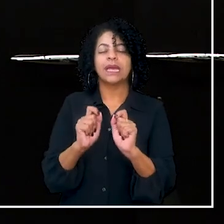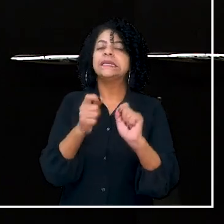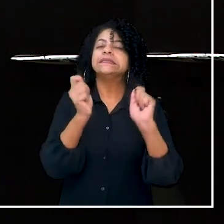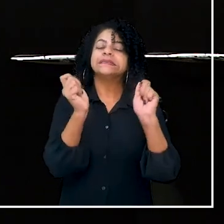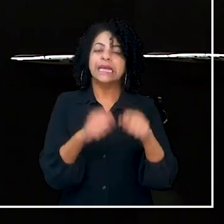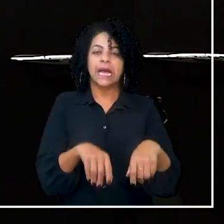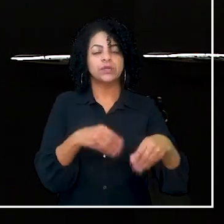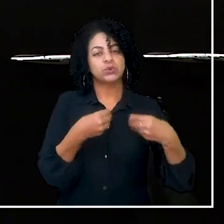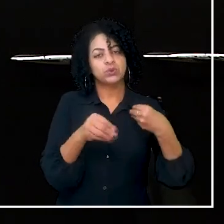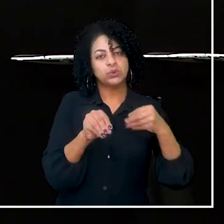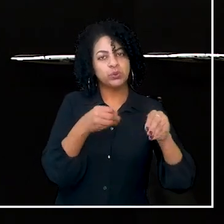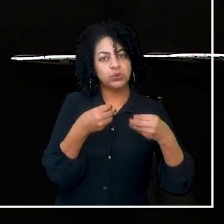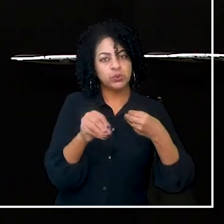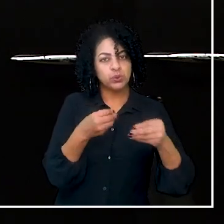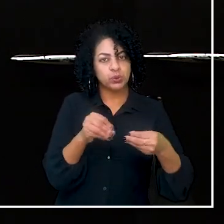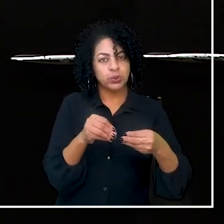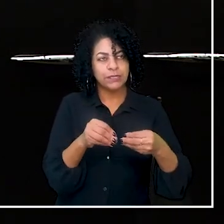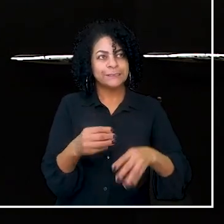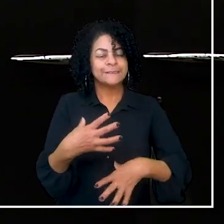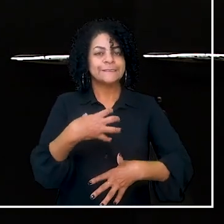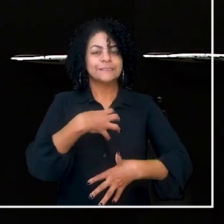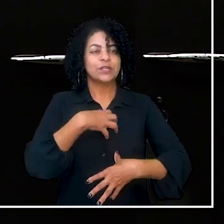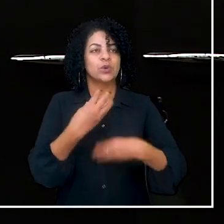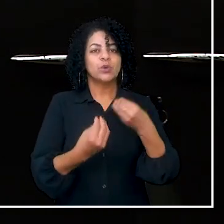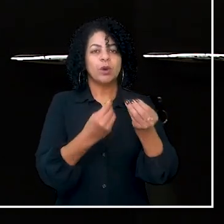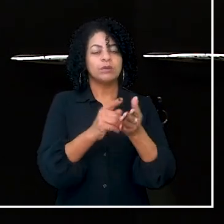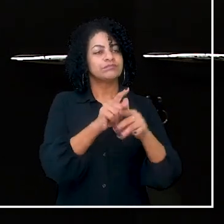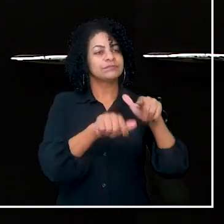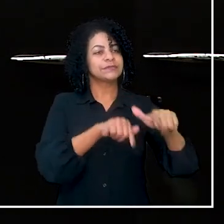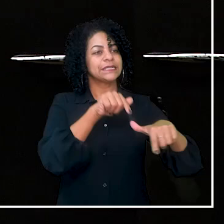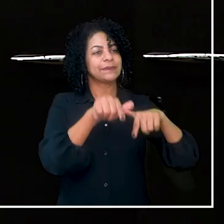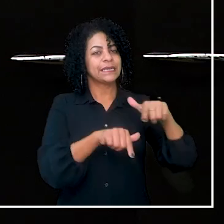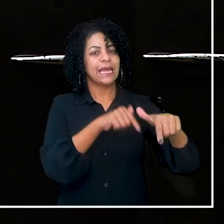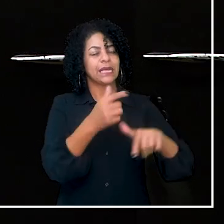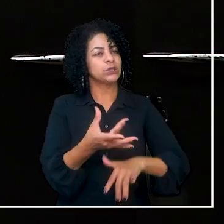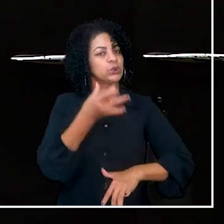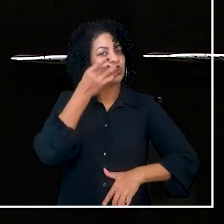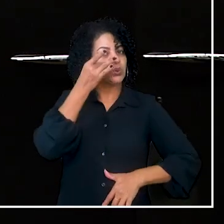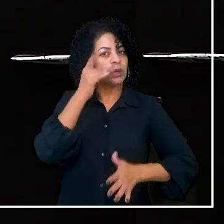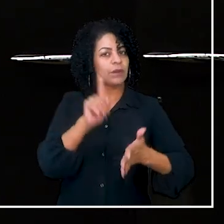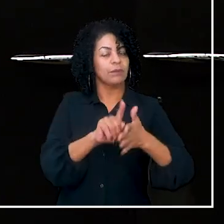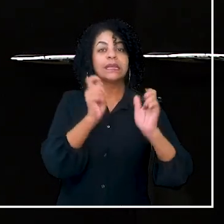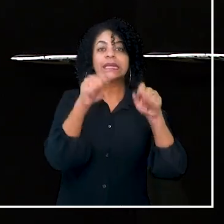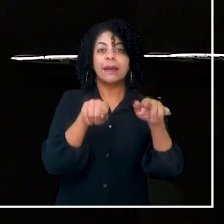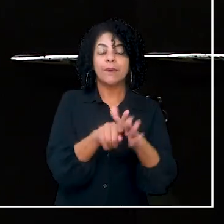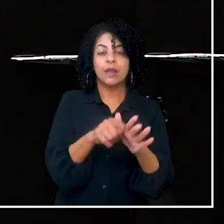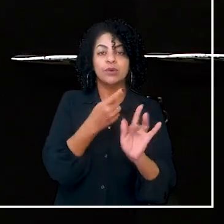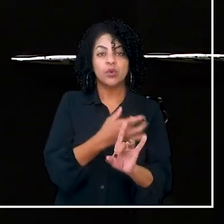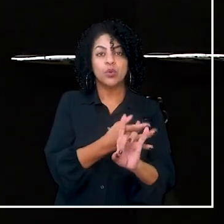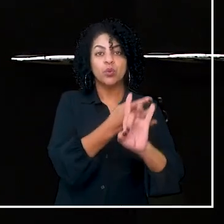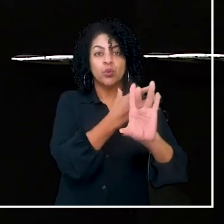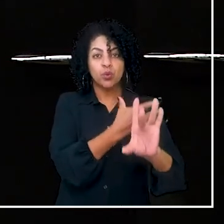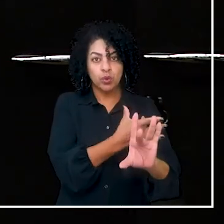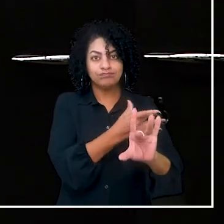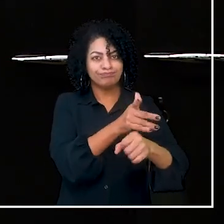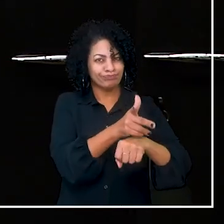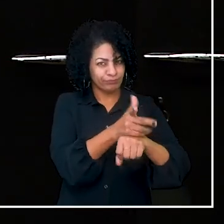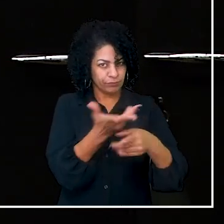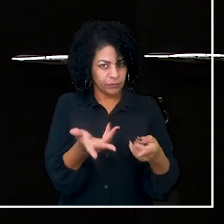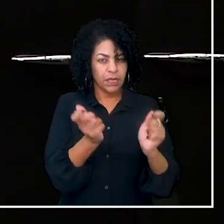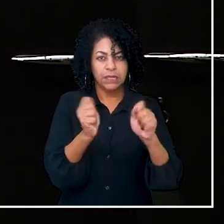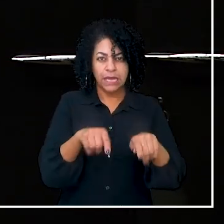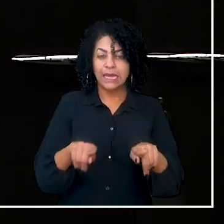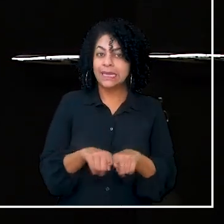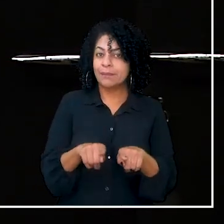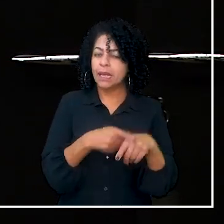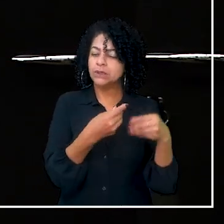uma flexibilização no sentido de, em vez de trabalhar presencialmente, trabalhar remotamente, por meio do